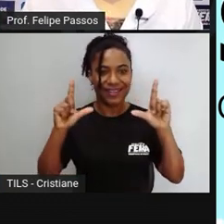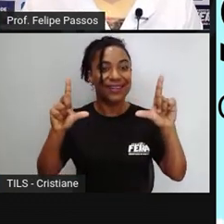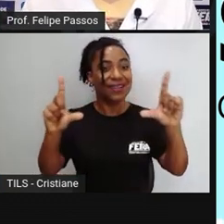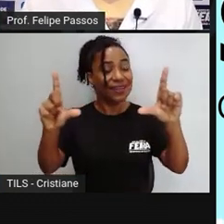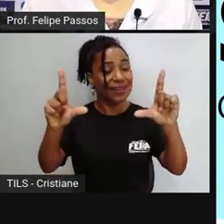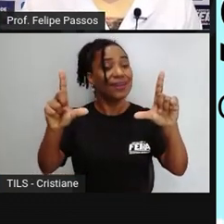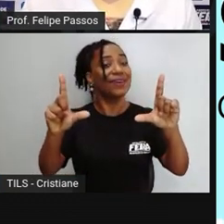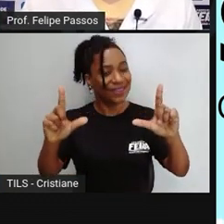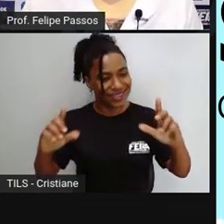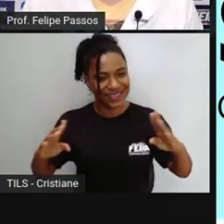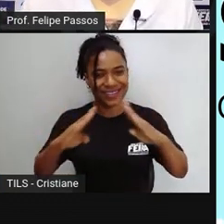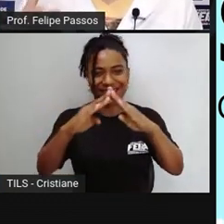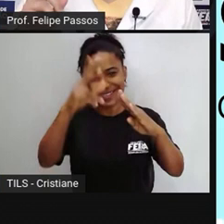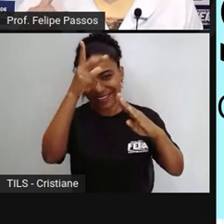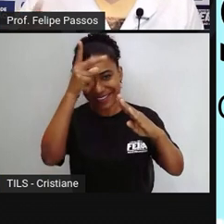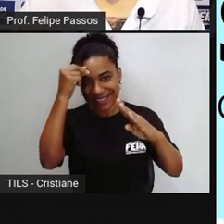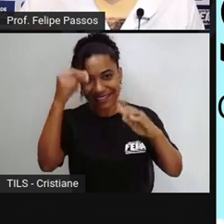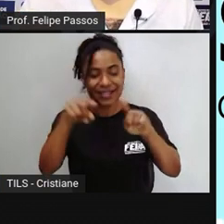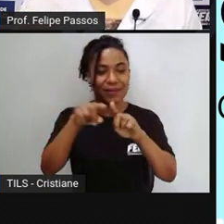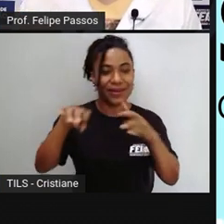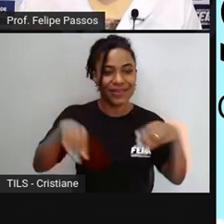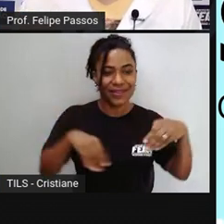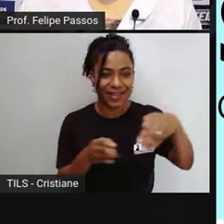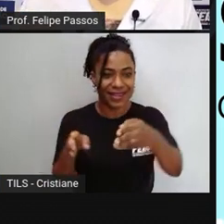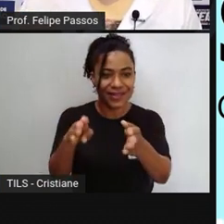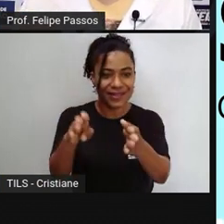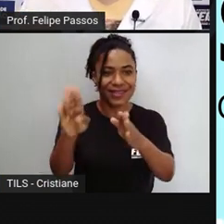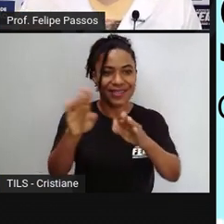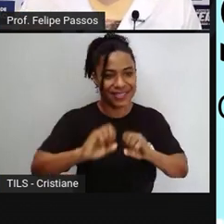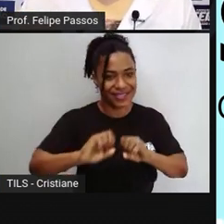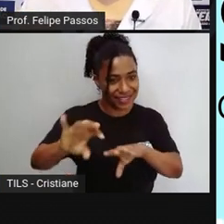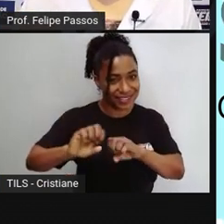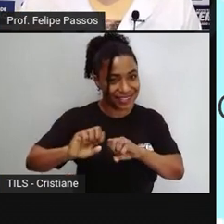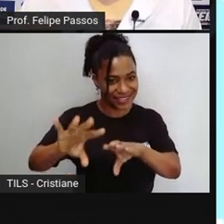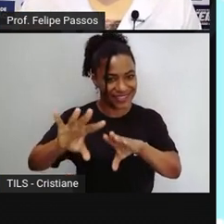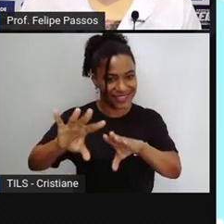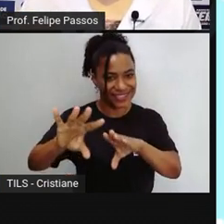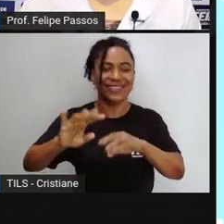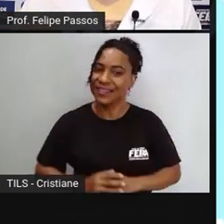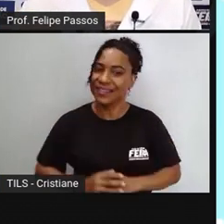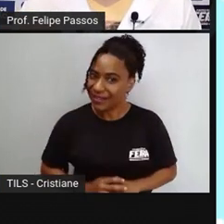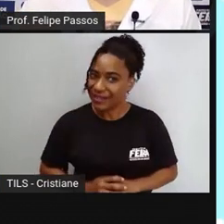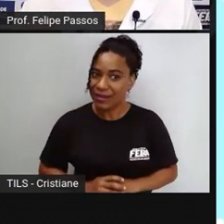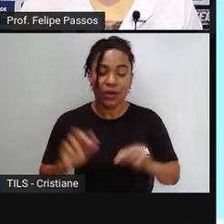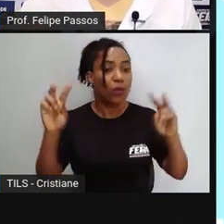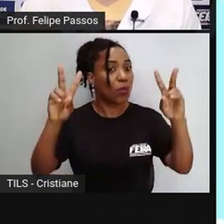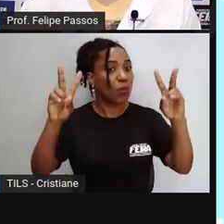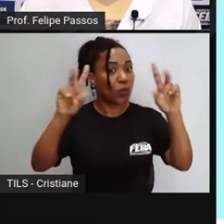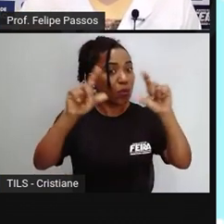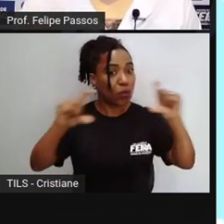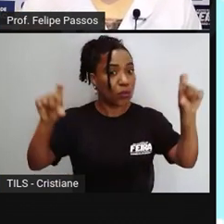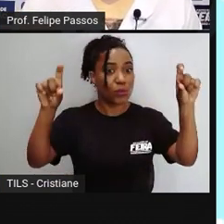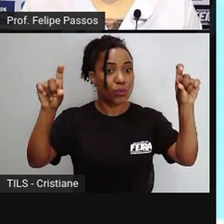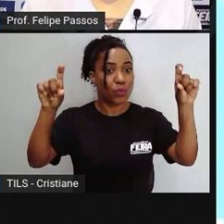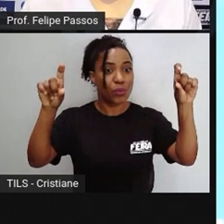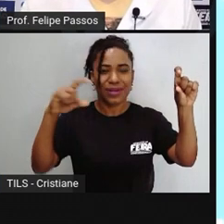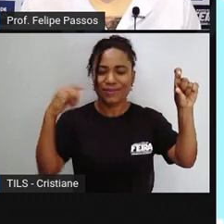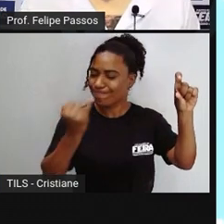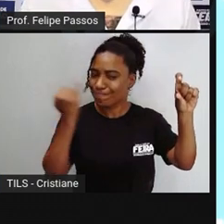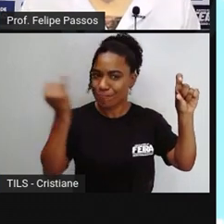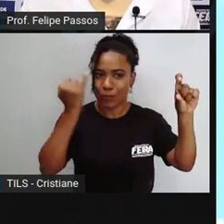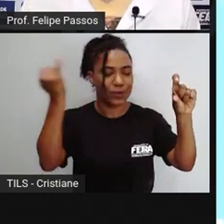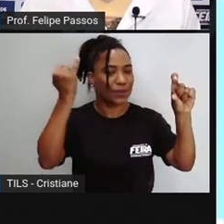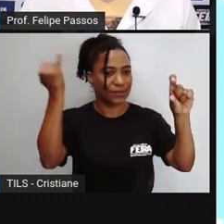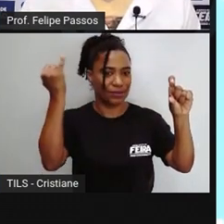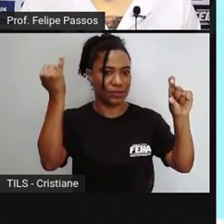prefeitura e do Caminhos Educação. O tema de hoje é super importante, gente, são as lagoas de